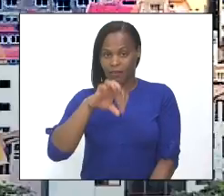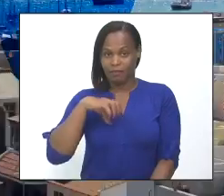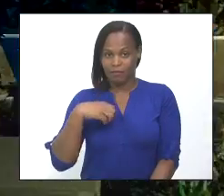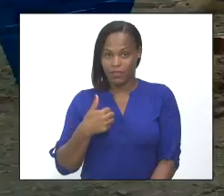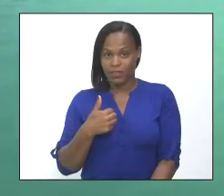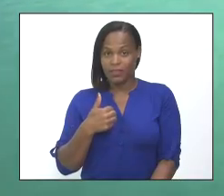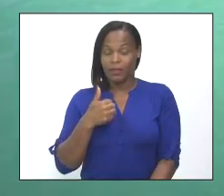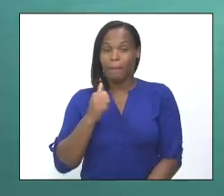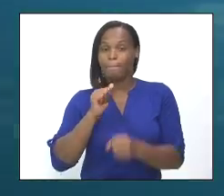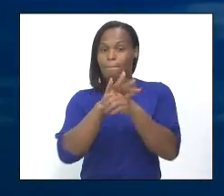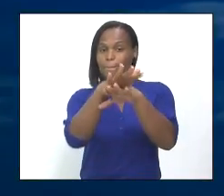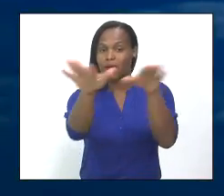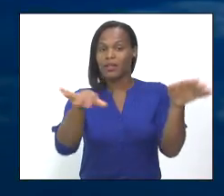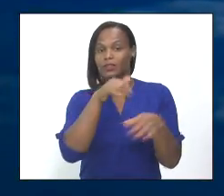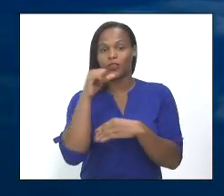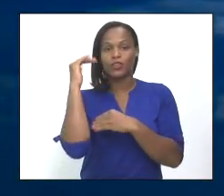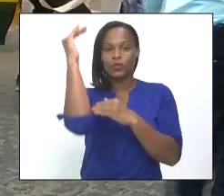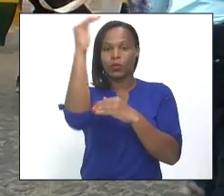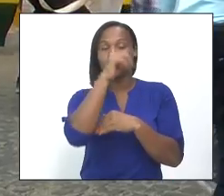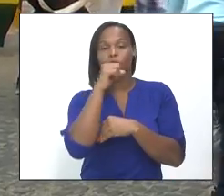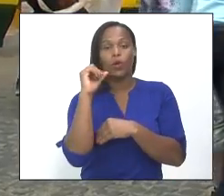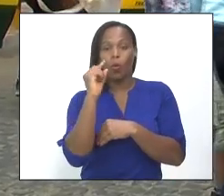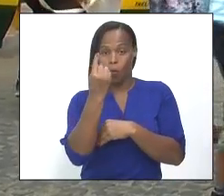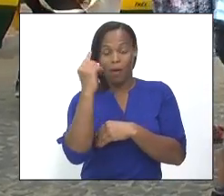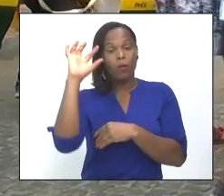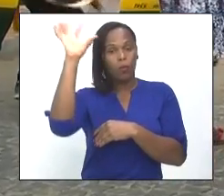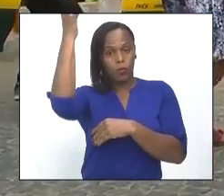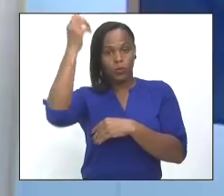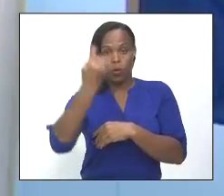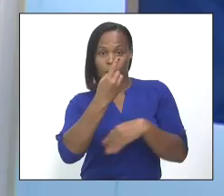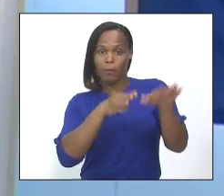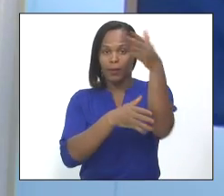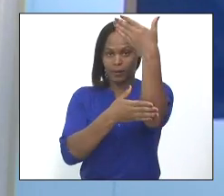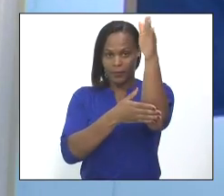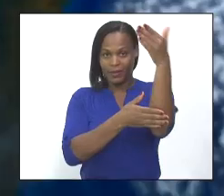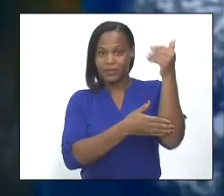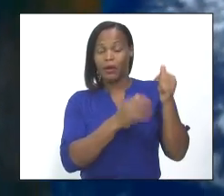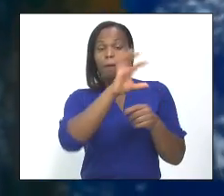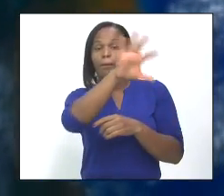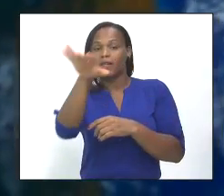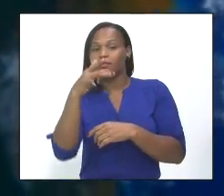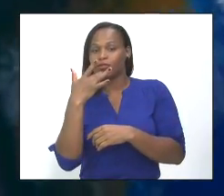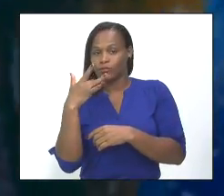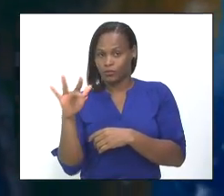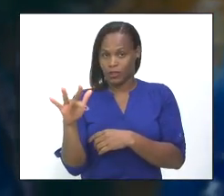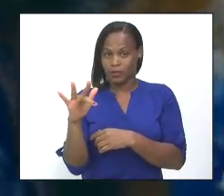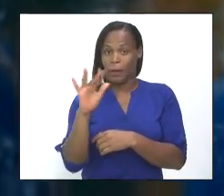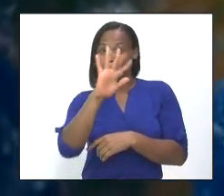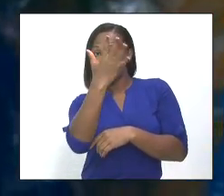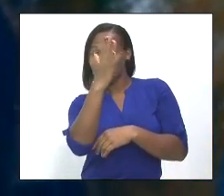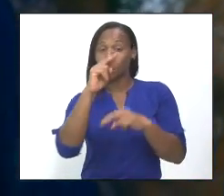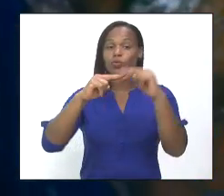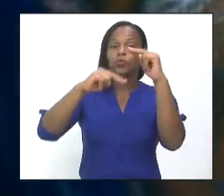Cabo Verde, Mar, Céu Azul, uma cultura, uma bandeira. No país e na diáspora,